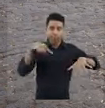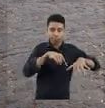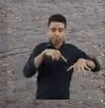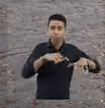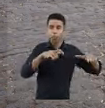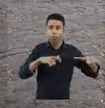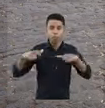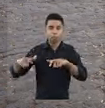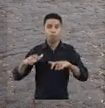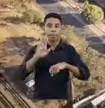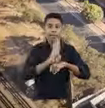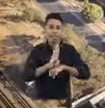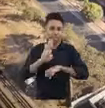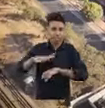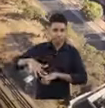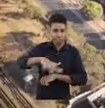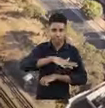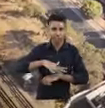frigoríficos da região de Betim.